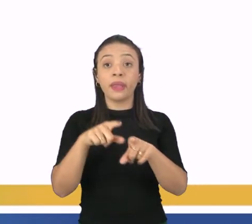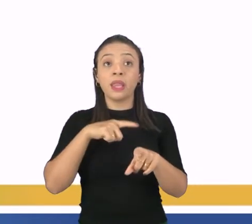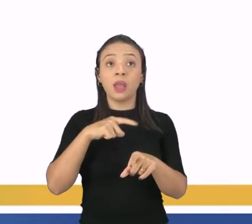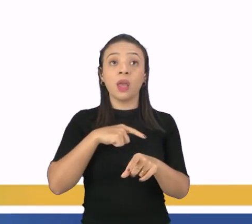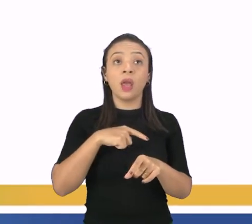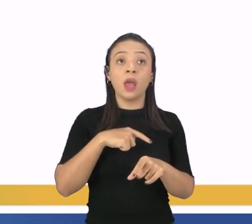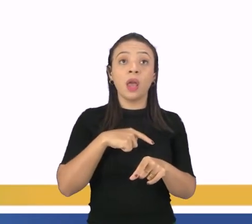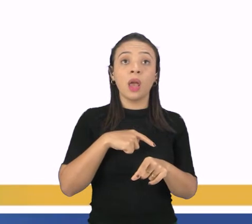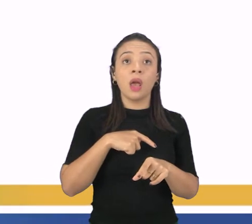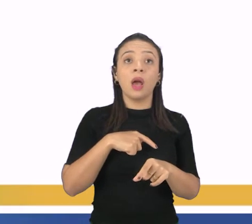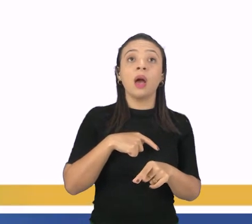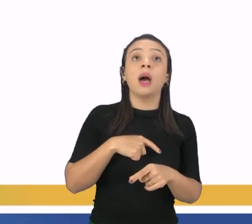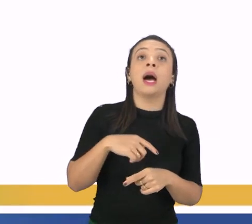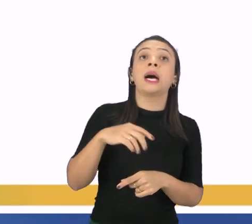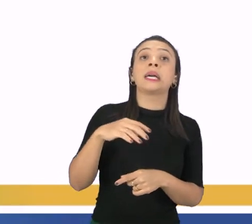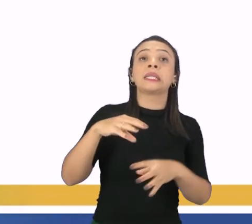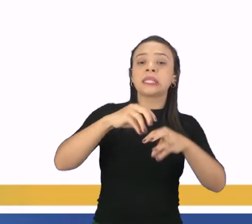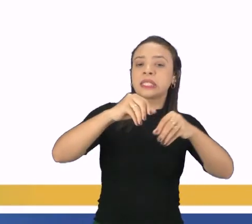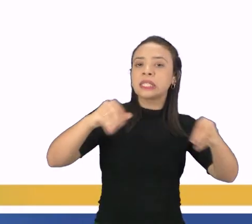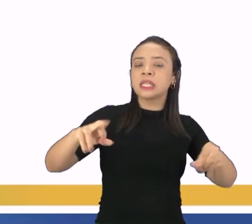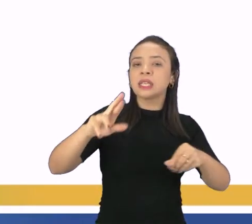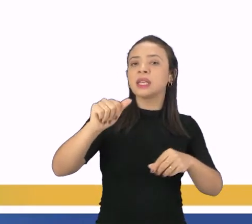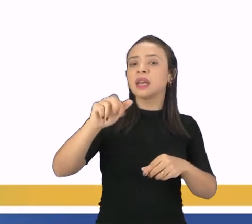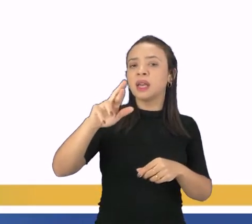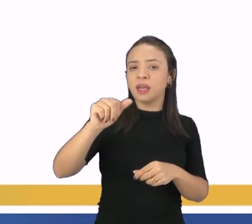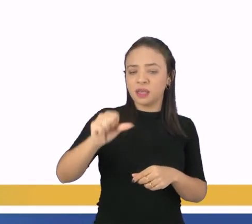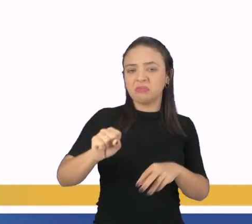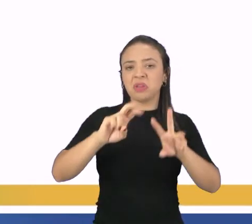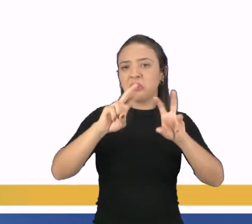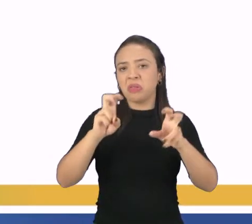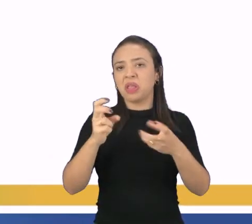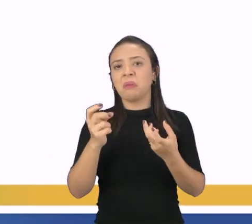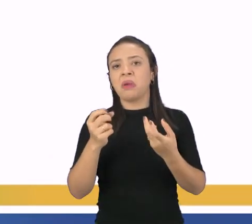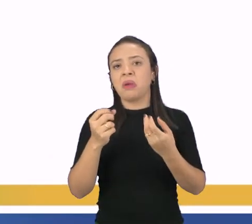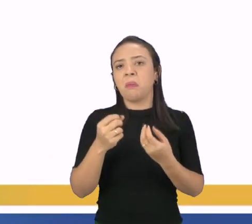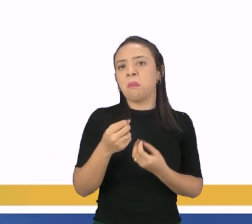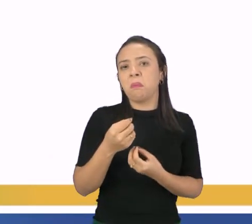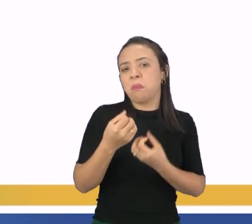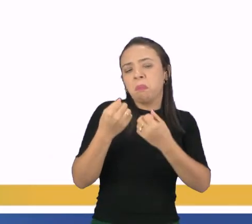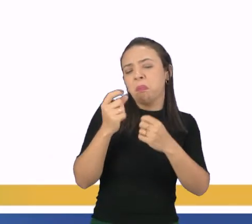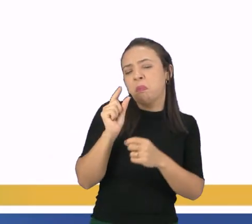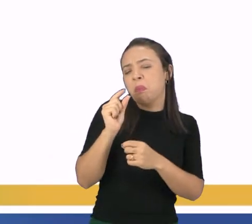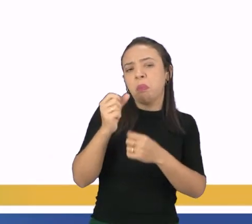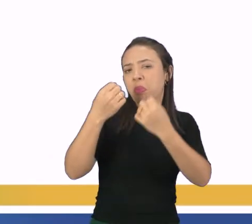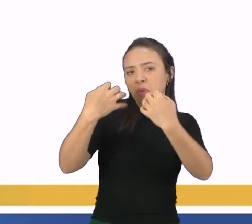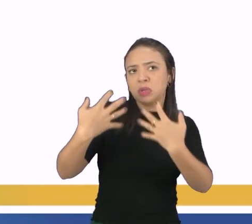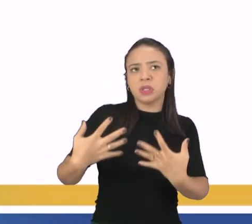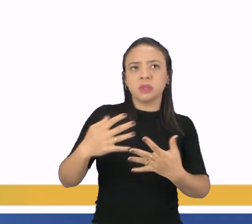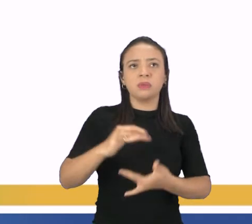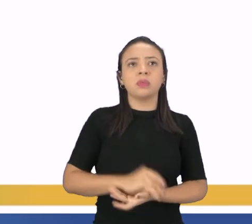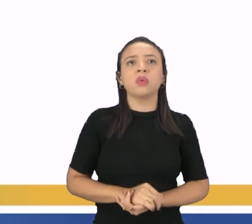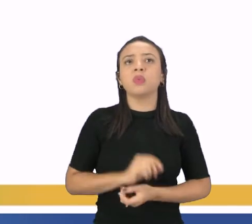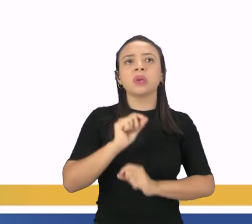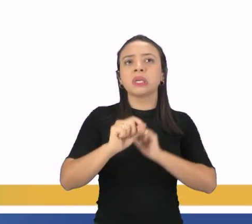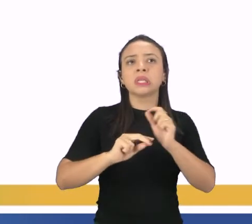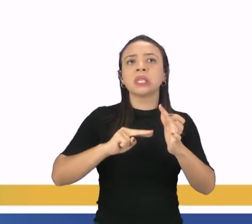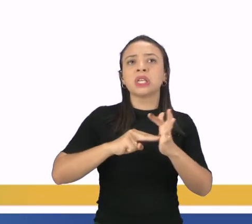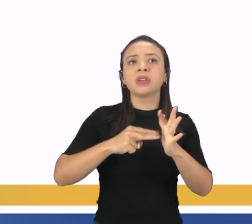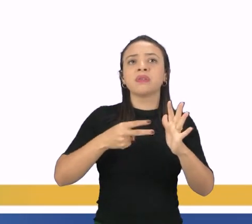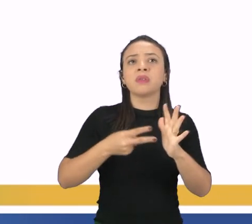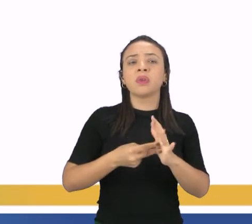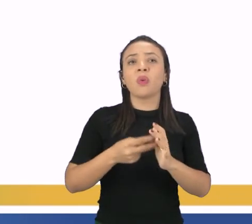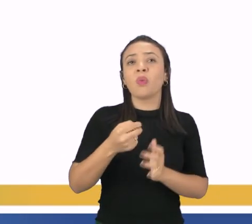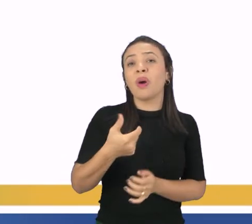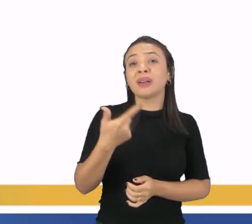da geopolítica das terras raras um tema pouco falado mas que é importante a gente falar. Terras raras não é dizer que é uma terra que